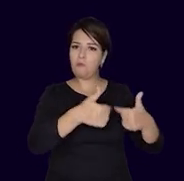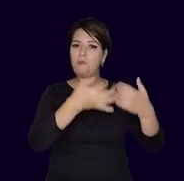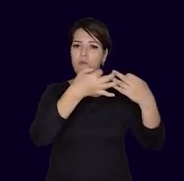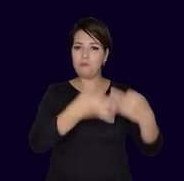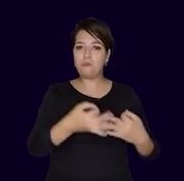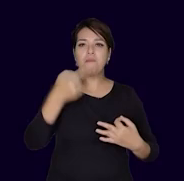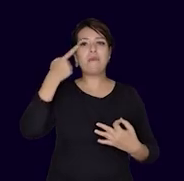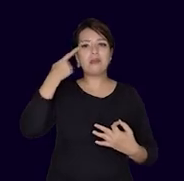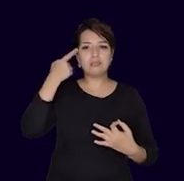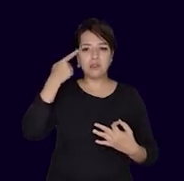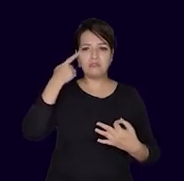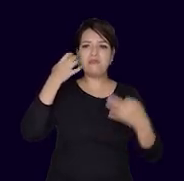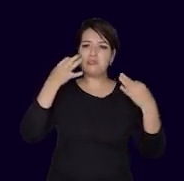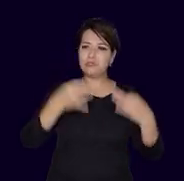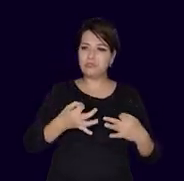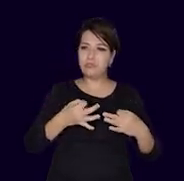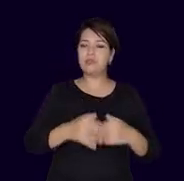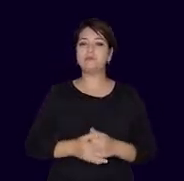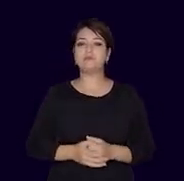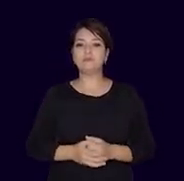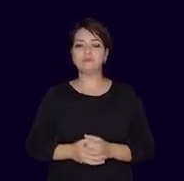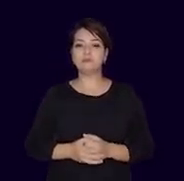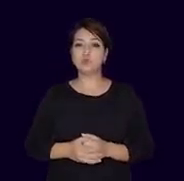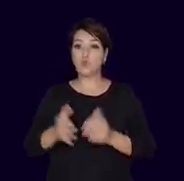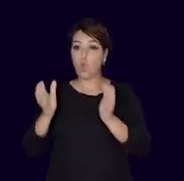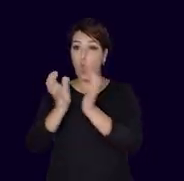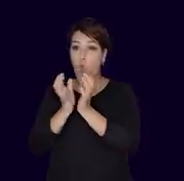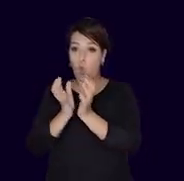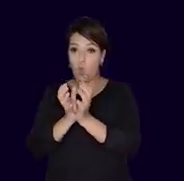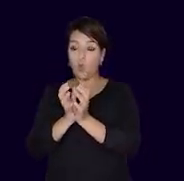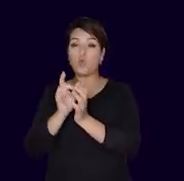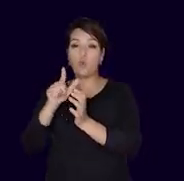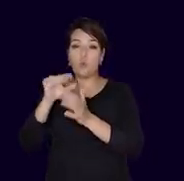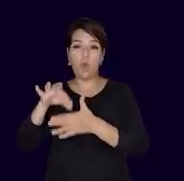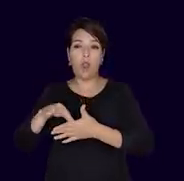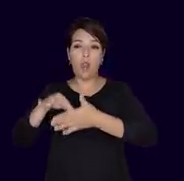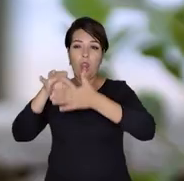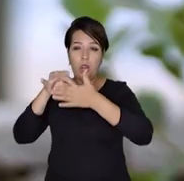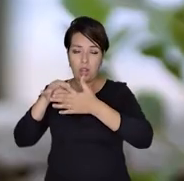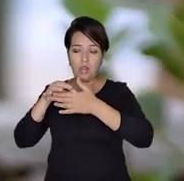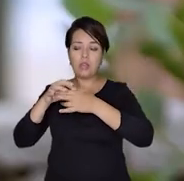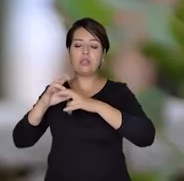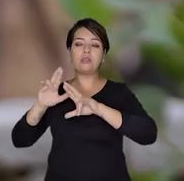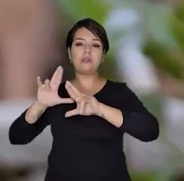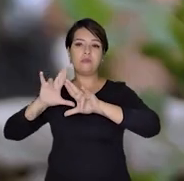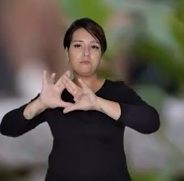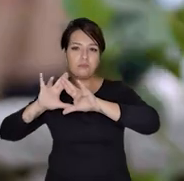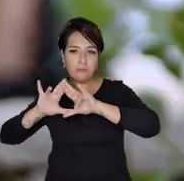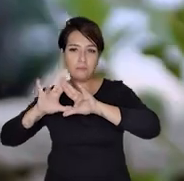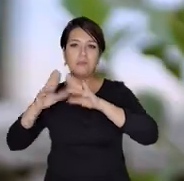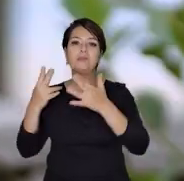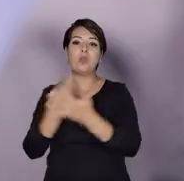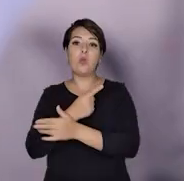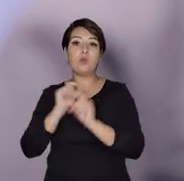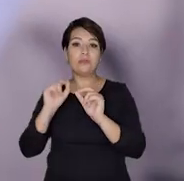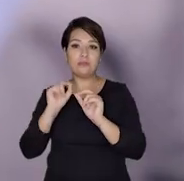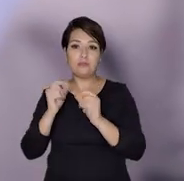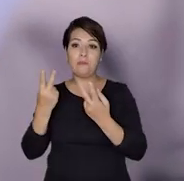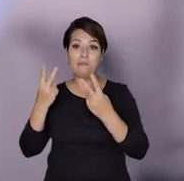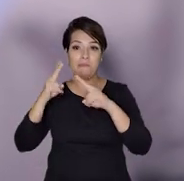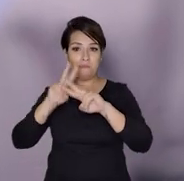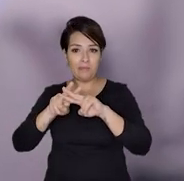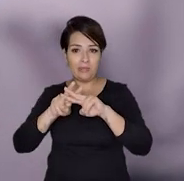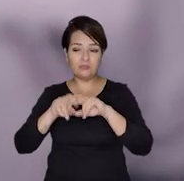especialmente o Marcelo Freixo. Todos os grandes milicianos, as grandes delas foram presas, foram depois condenadas. Com o